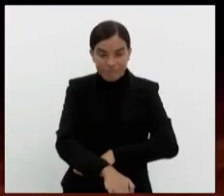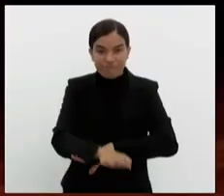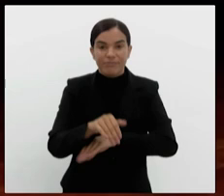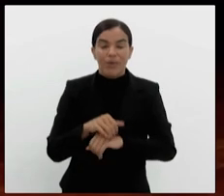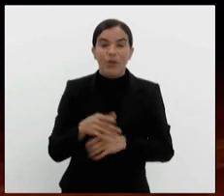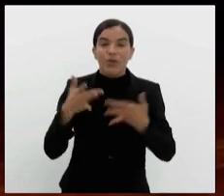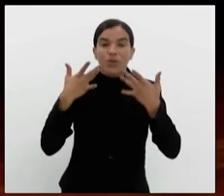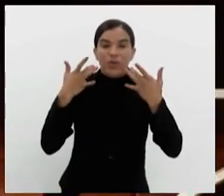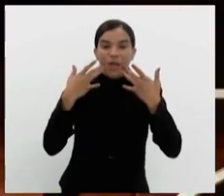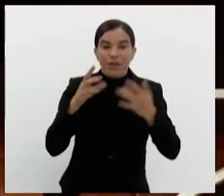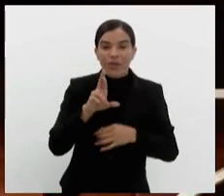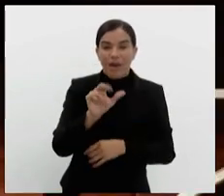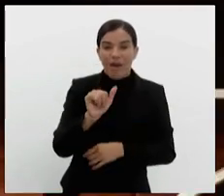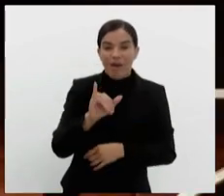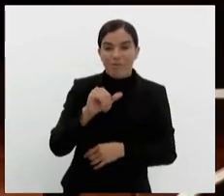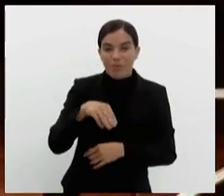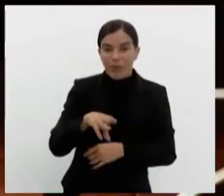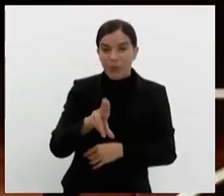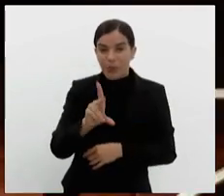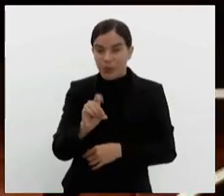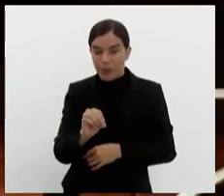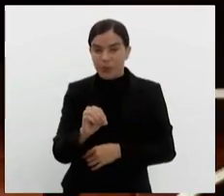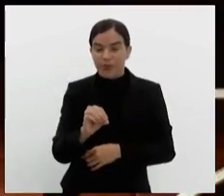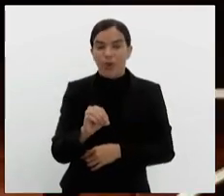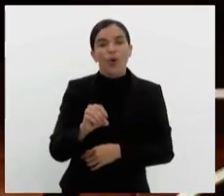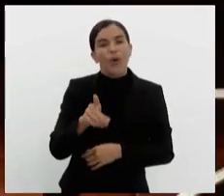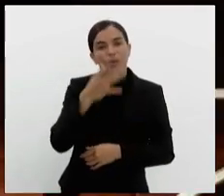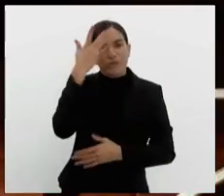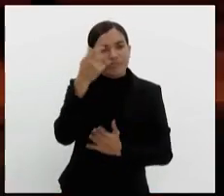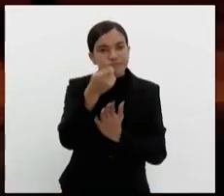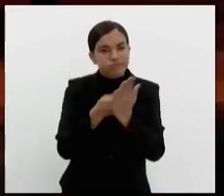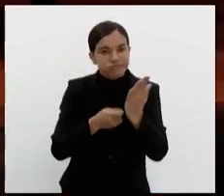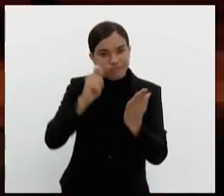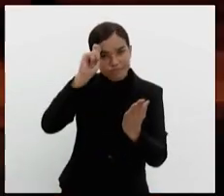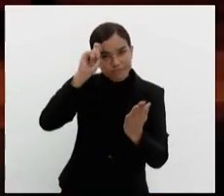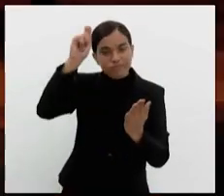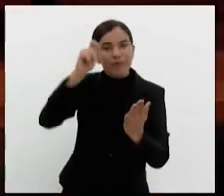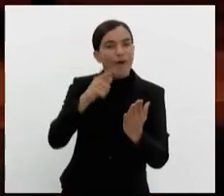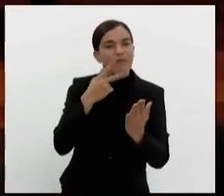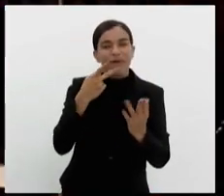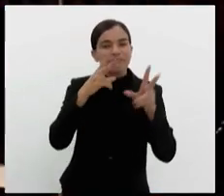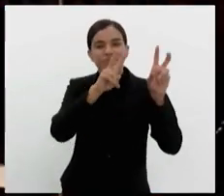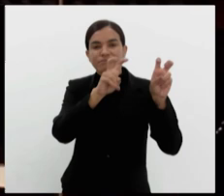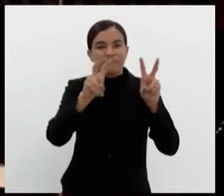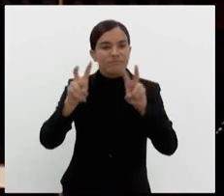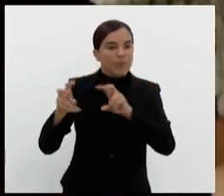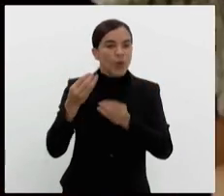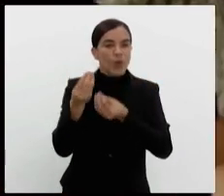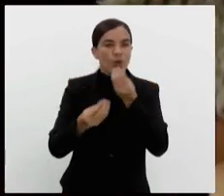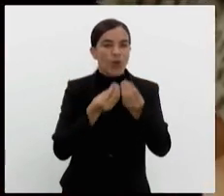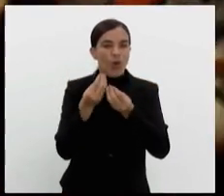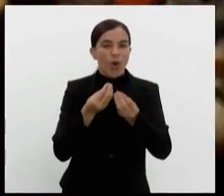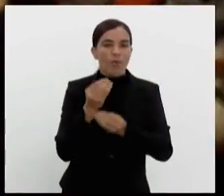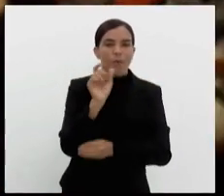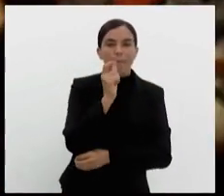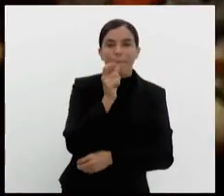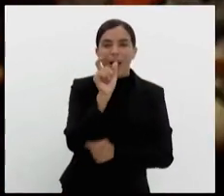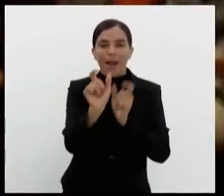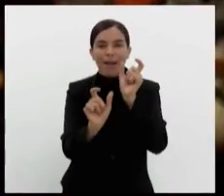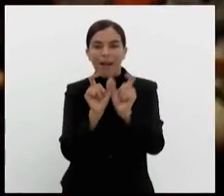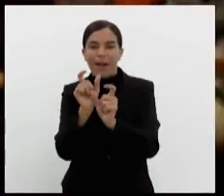Teatro Raimundo Magalhães Júnior. O compositor e ensaísta vai abordar o modo como palavra e música